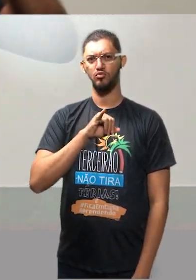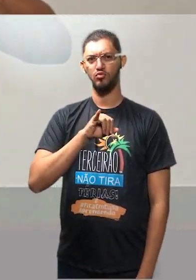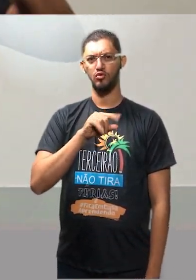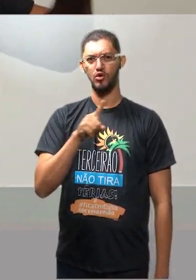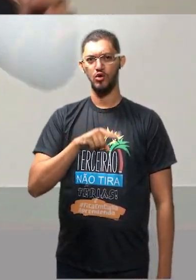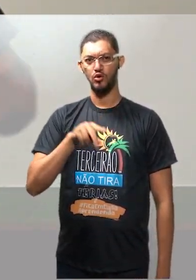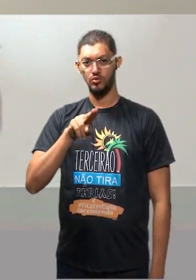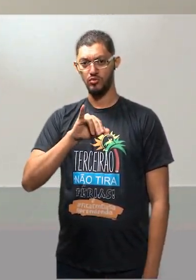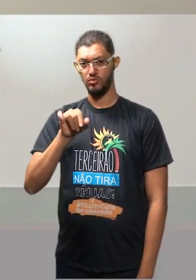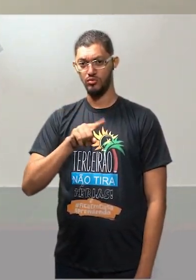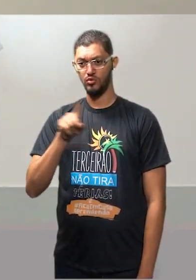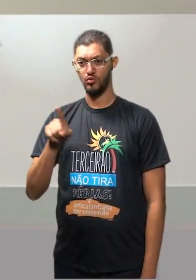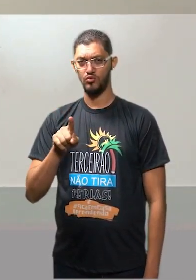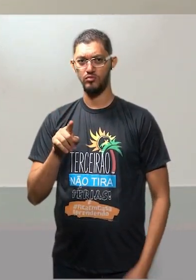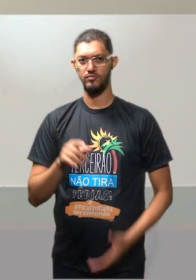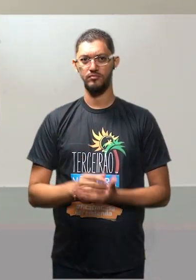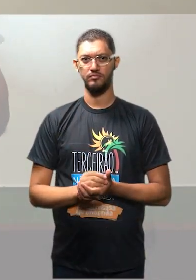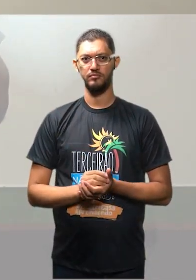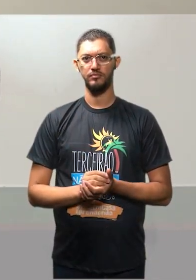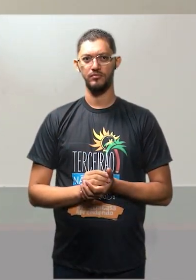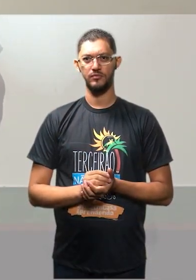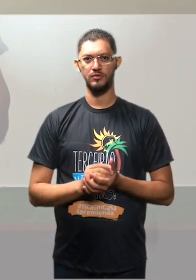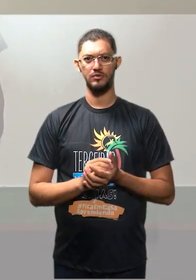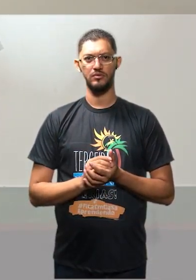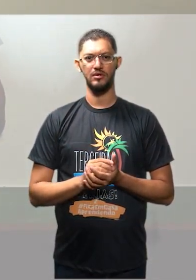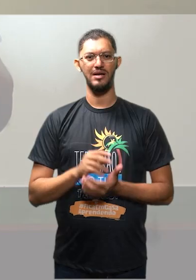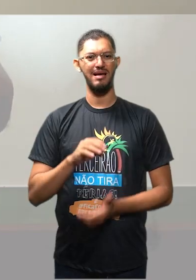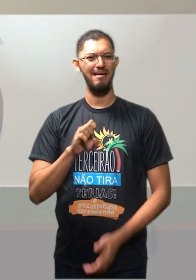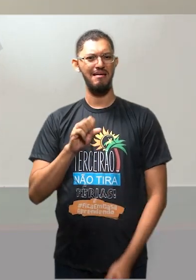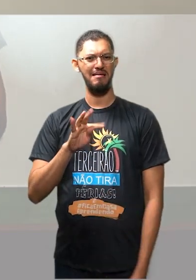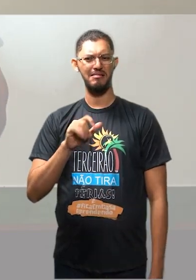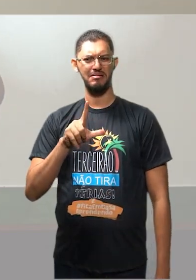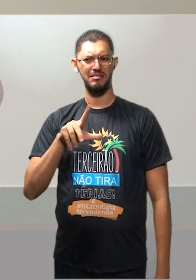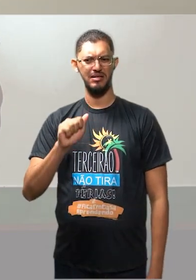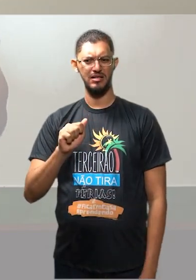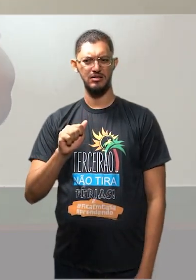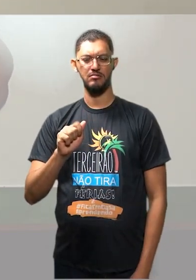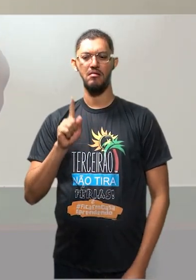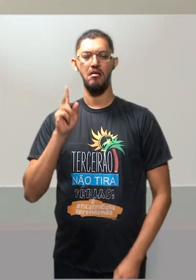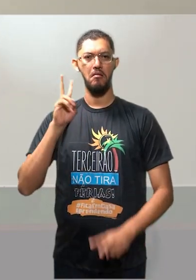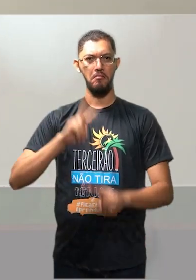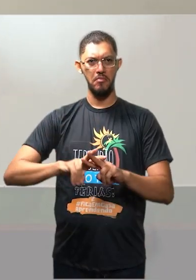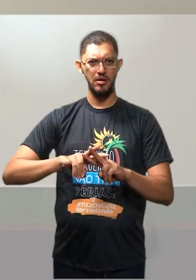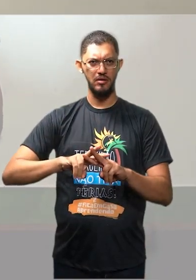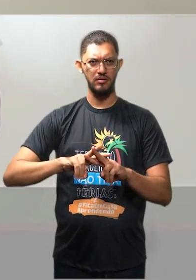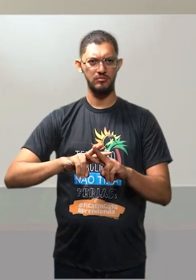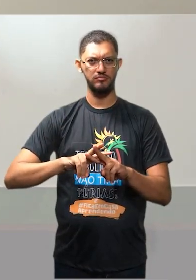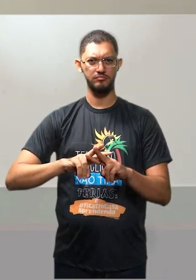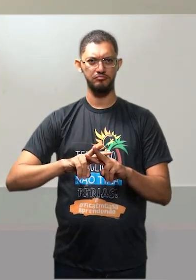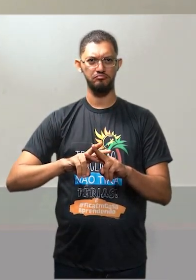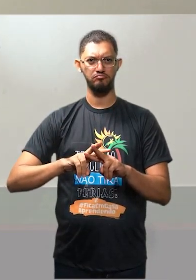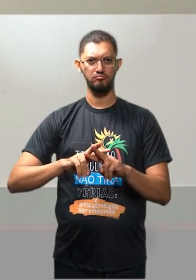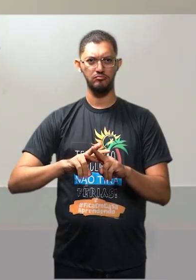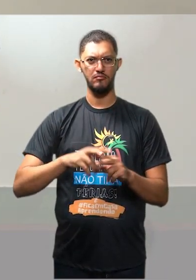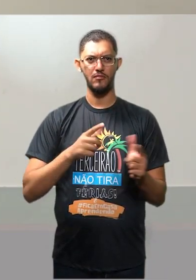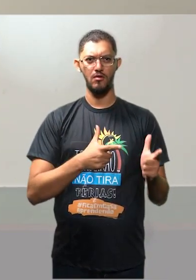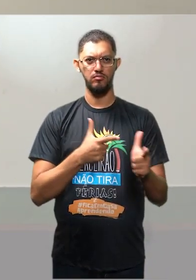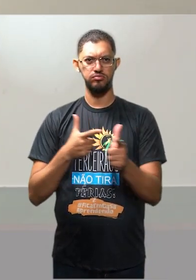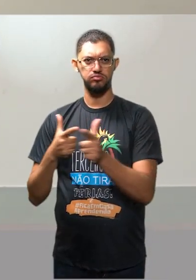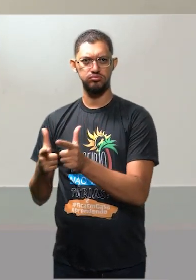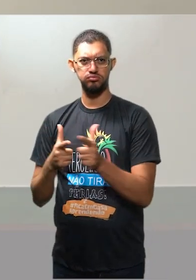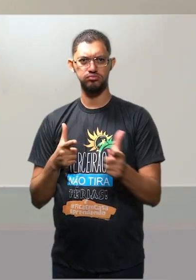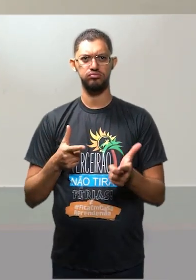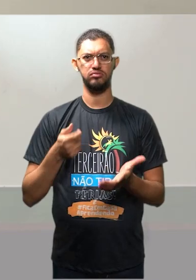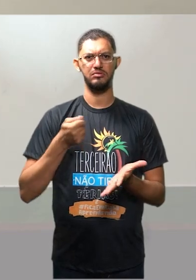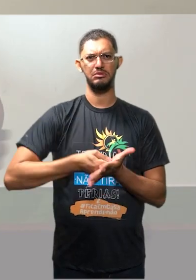estilistas do Brasil. Ele era da esquerda, foi preso, foi assassinado com requinte